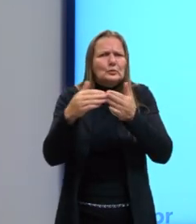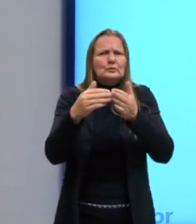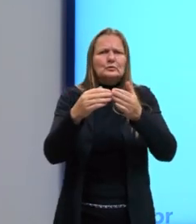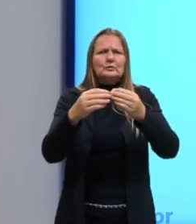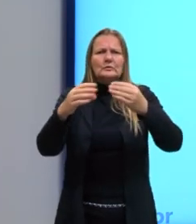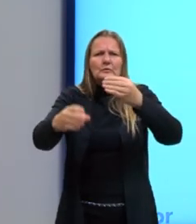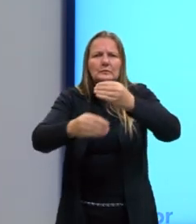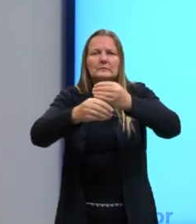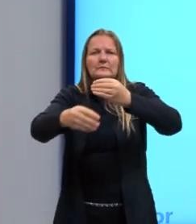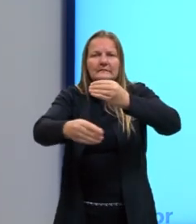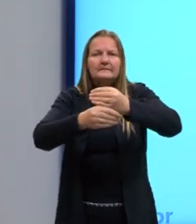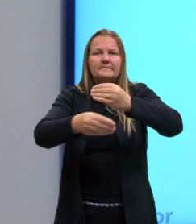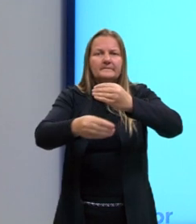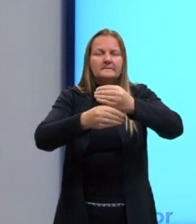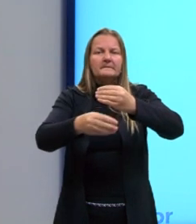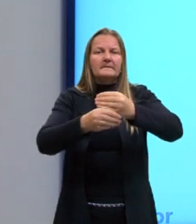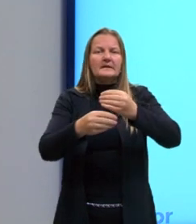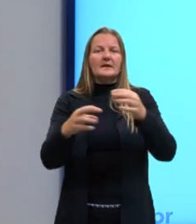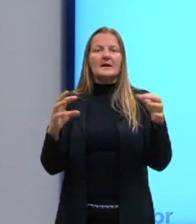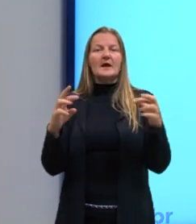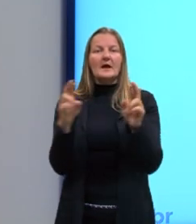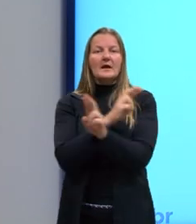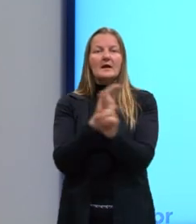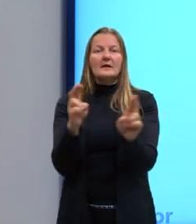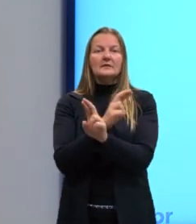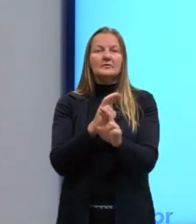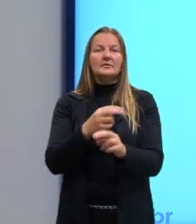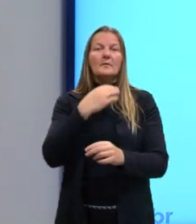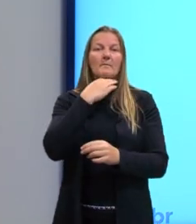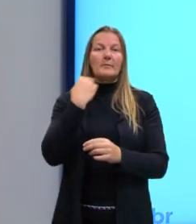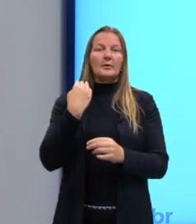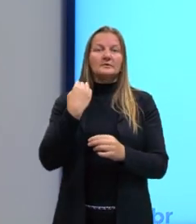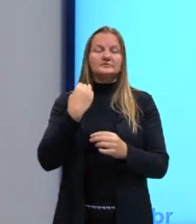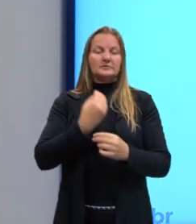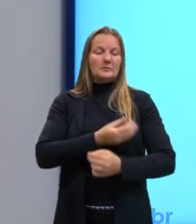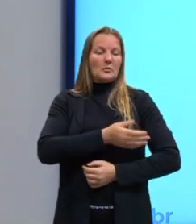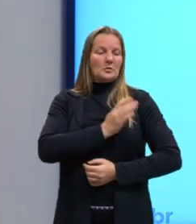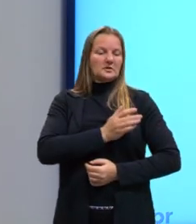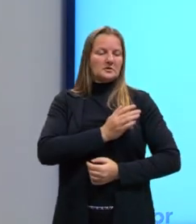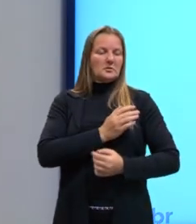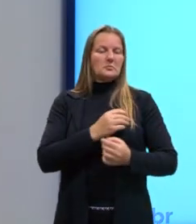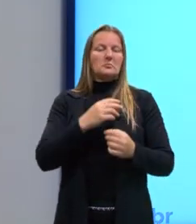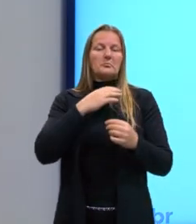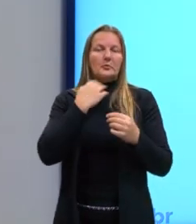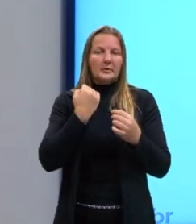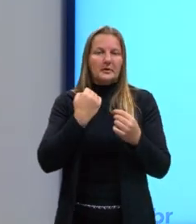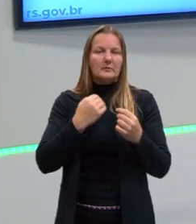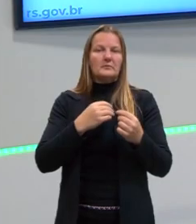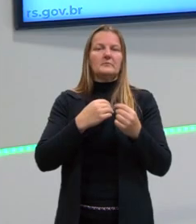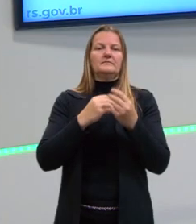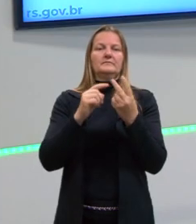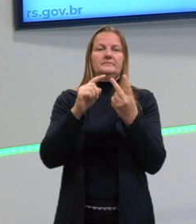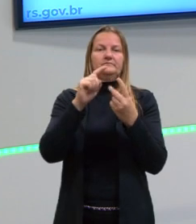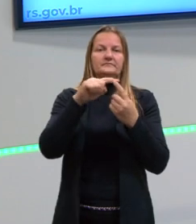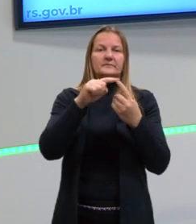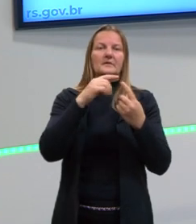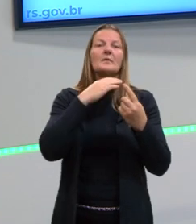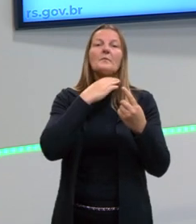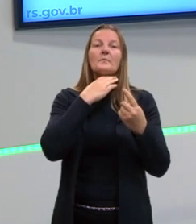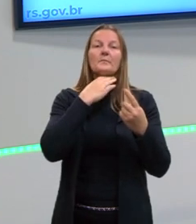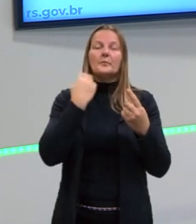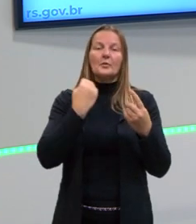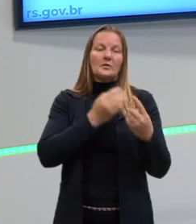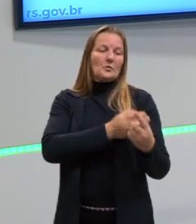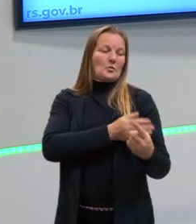são relações que se estabelecem com o verbo. Morreu, quando eu digo